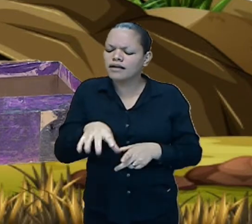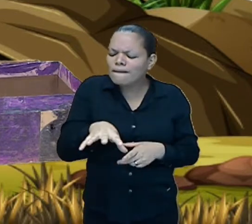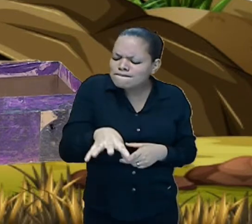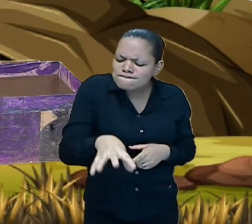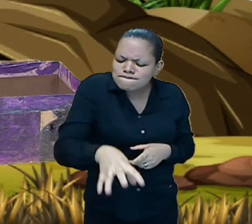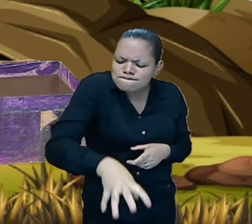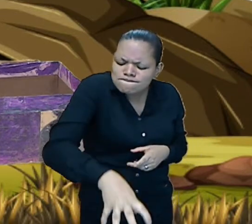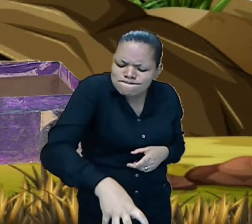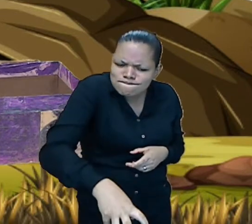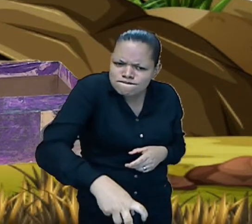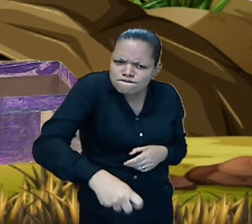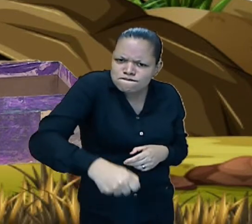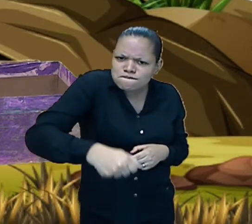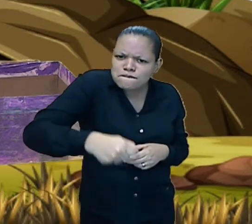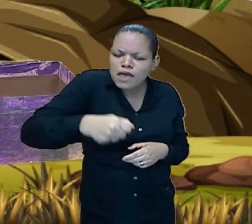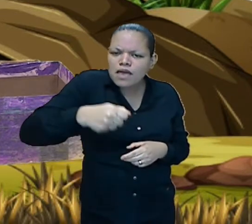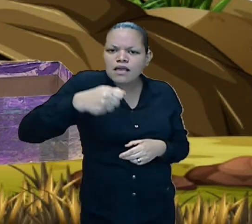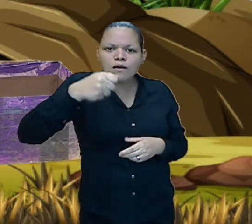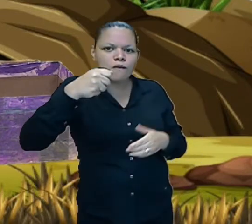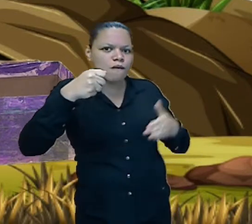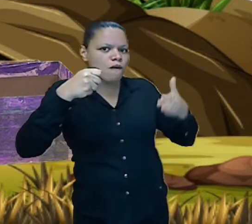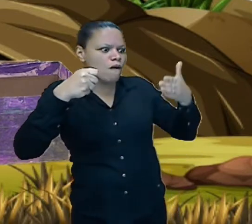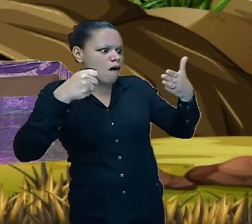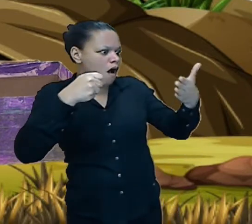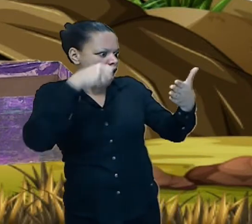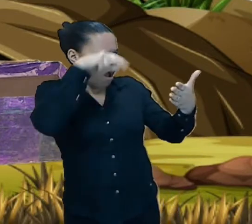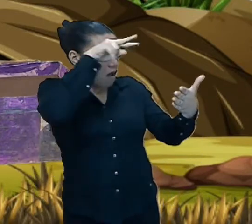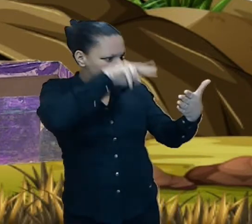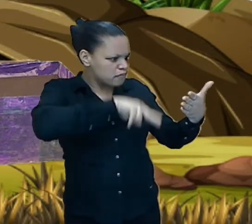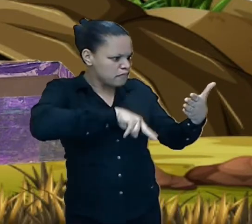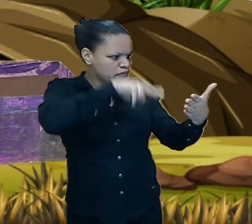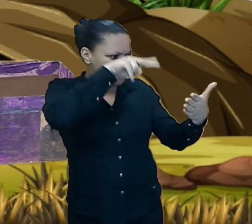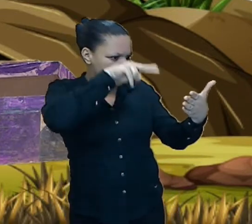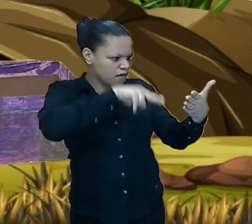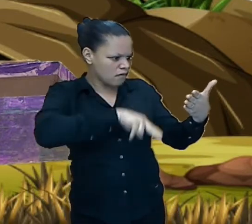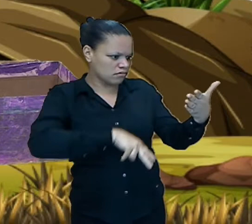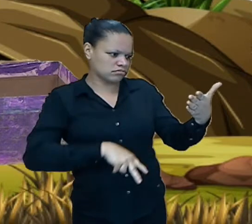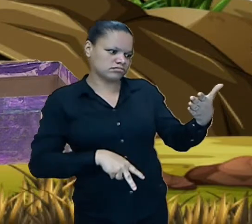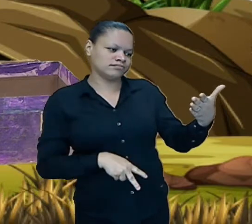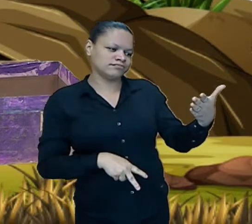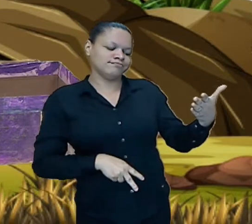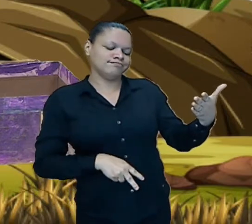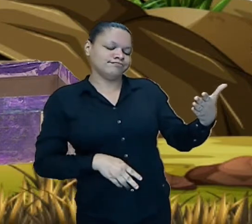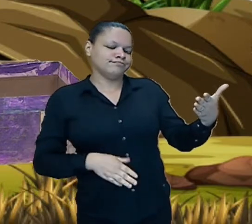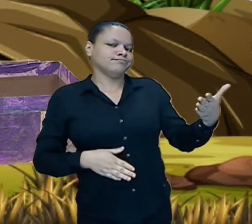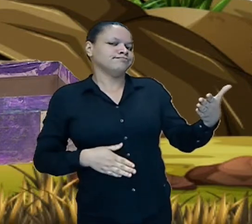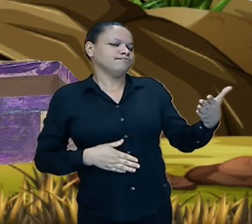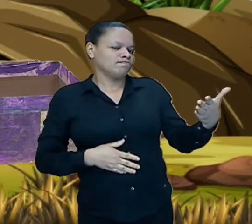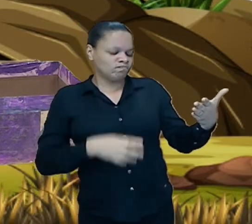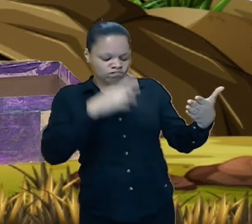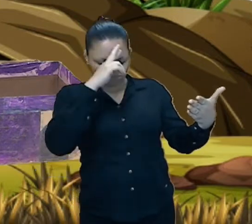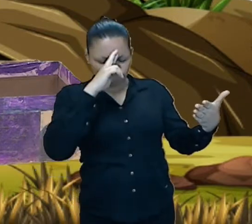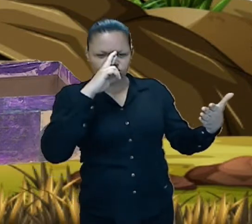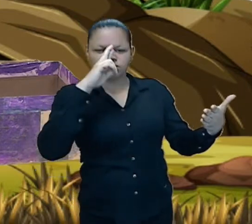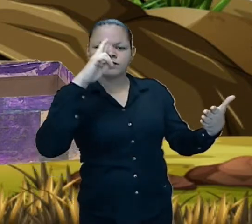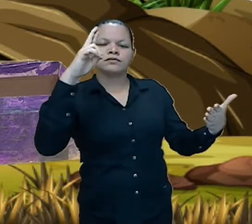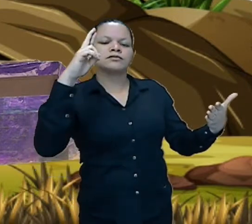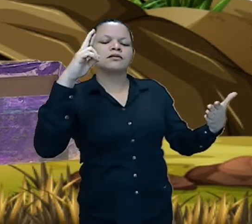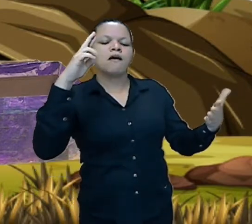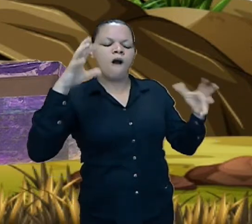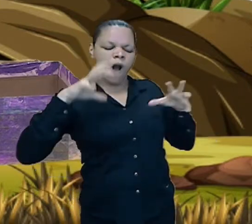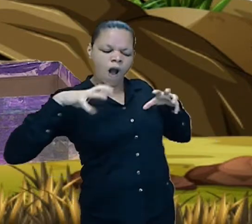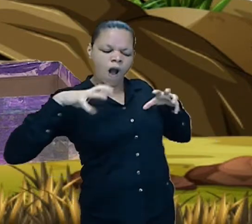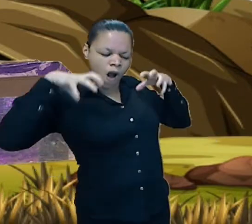cuidado e lá estava escrito assim prezado senhor monstro